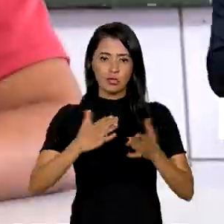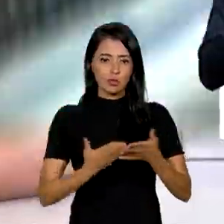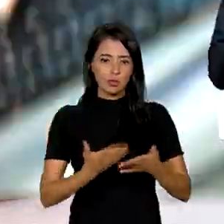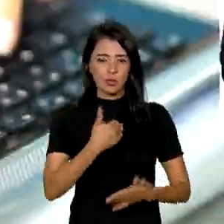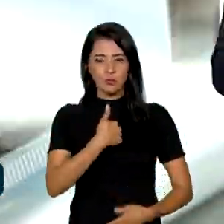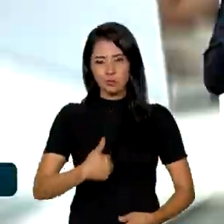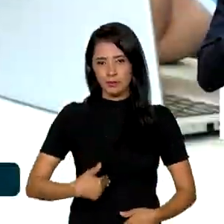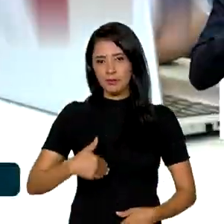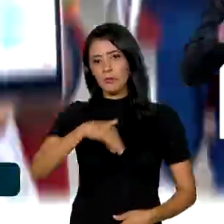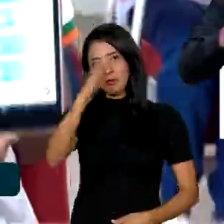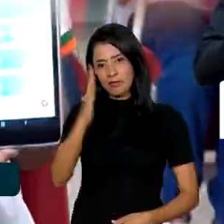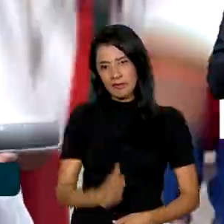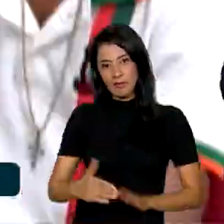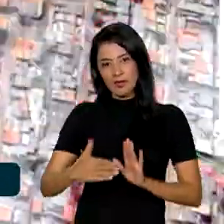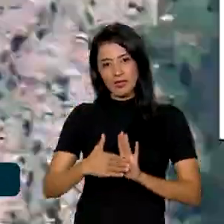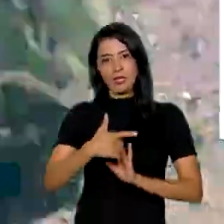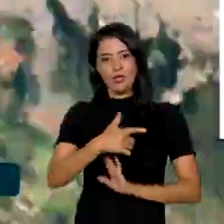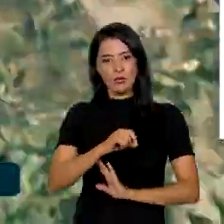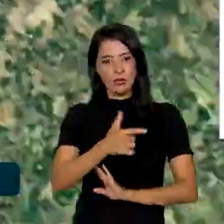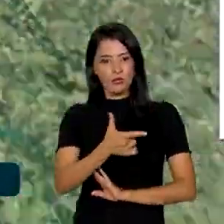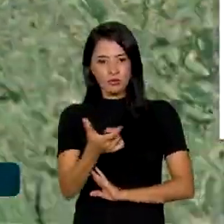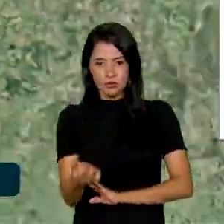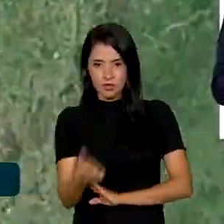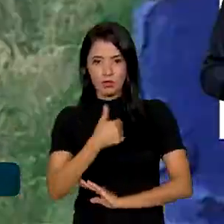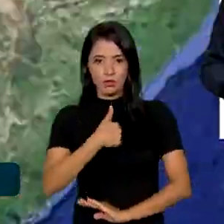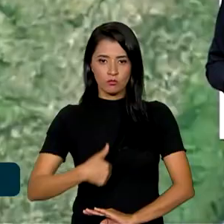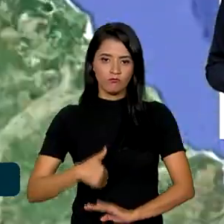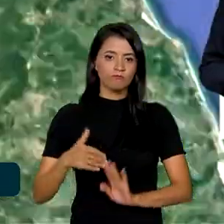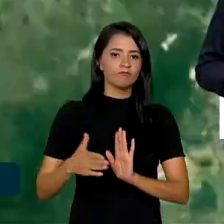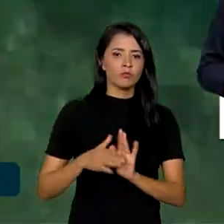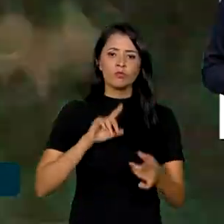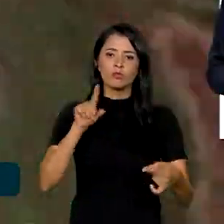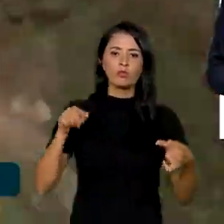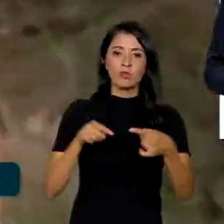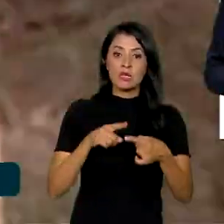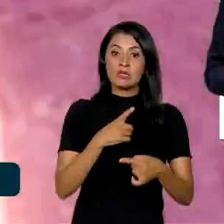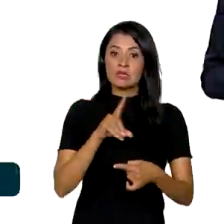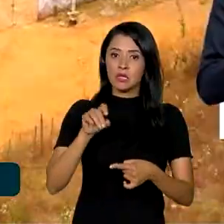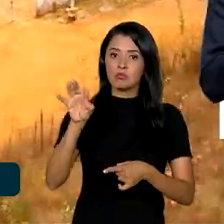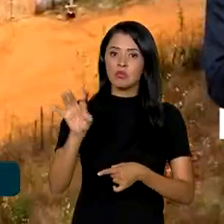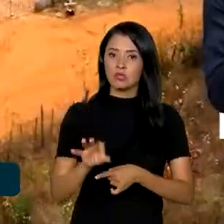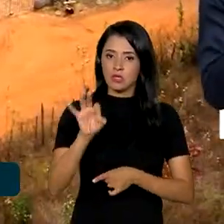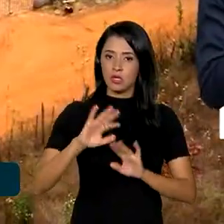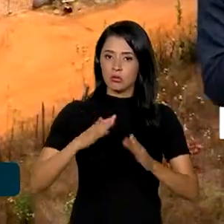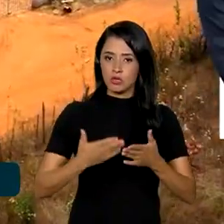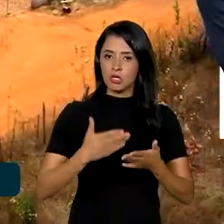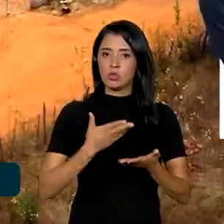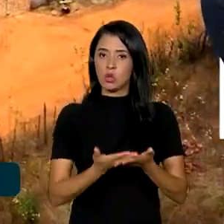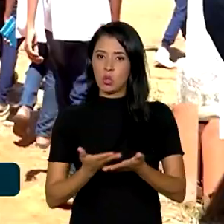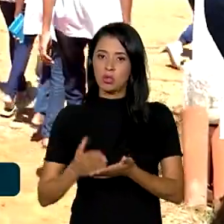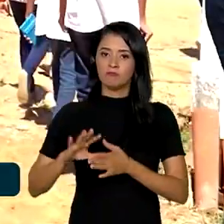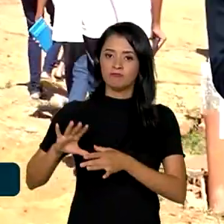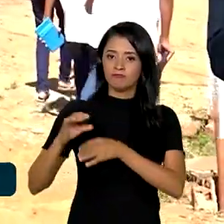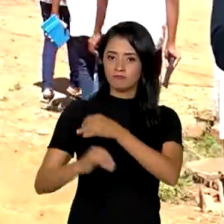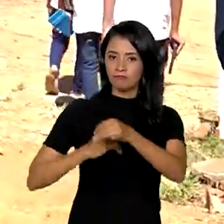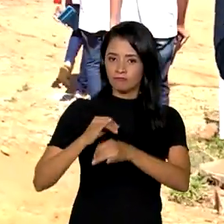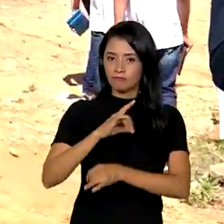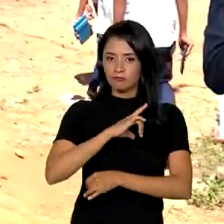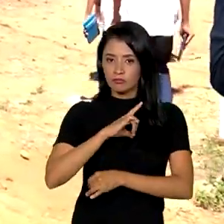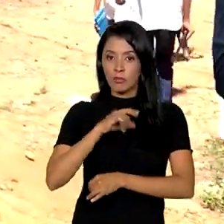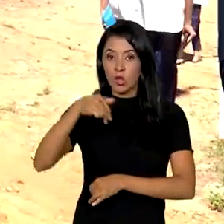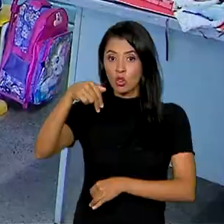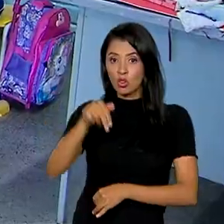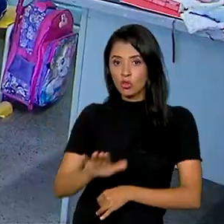brasileiras. Até 2026, o governo pretende conectar 100% das instituições públicas de educação básica. O